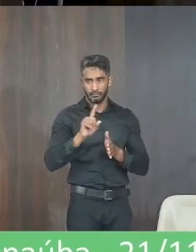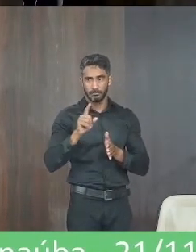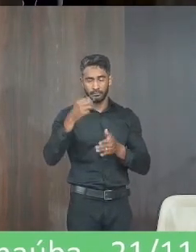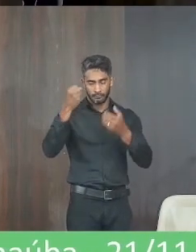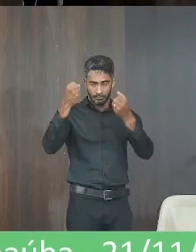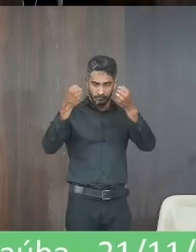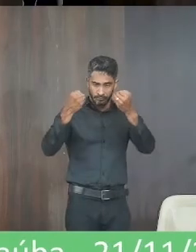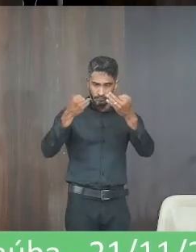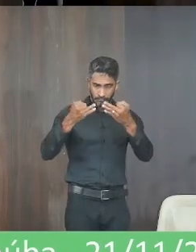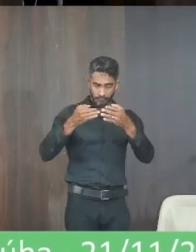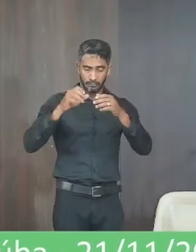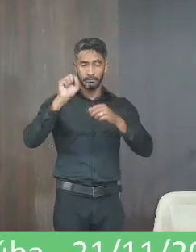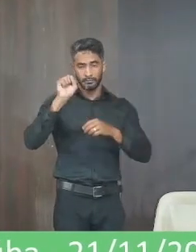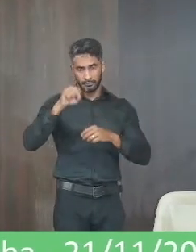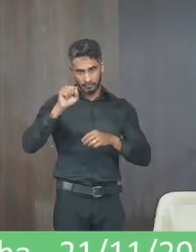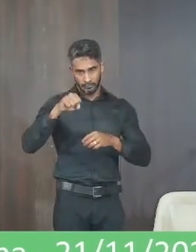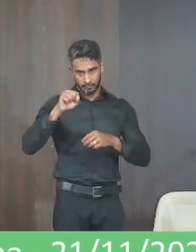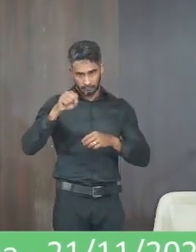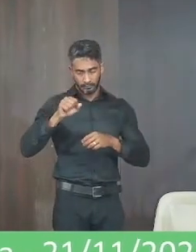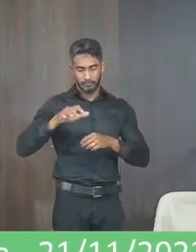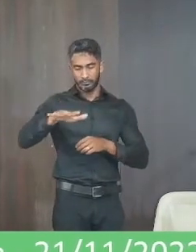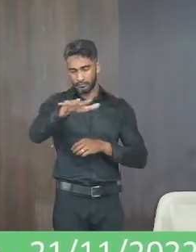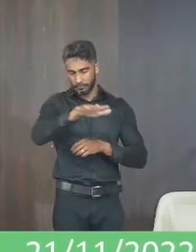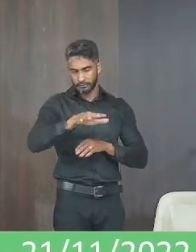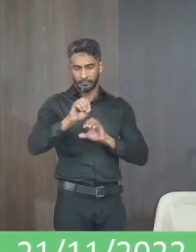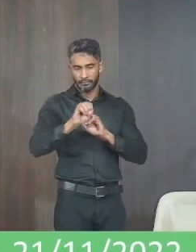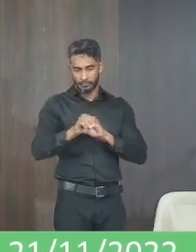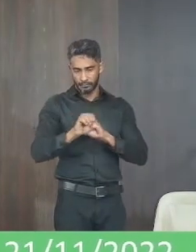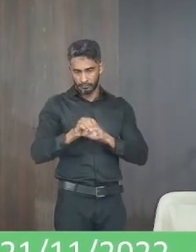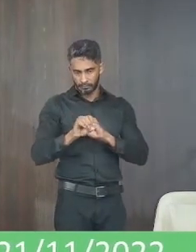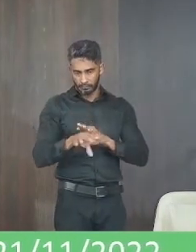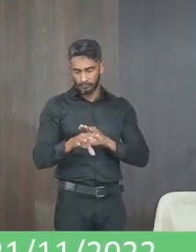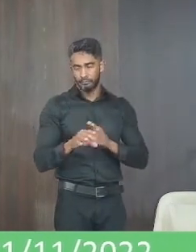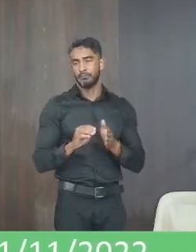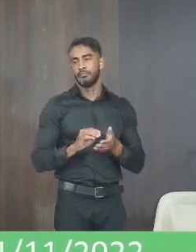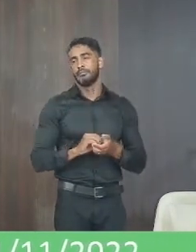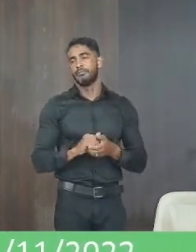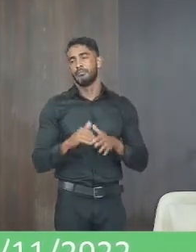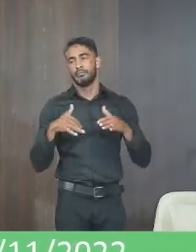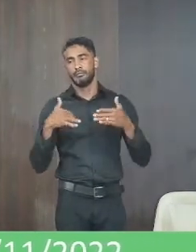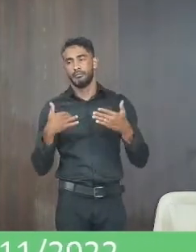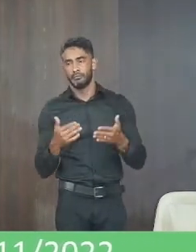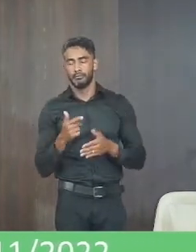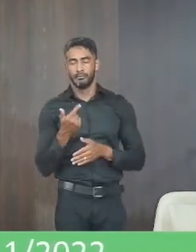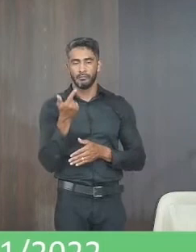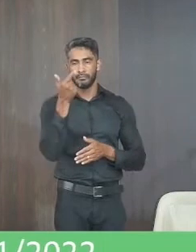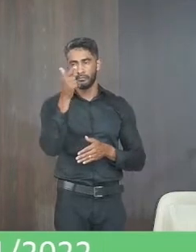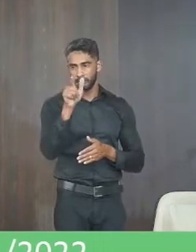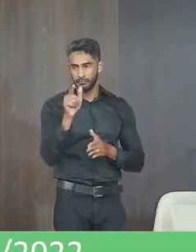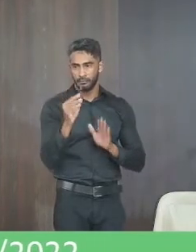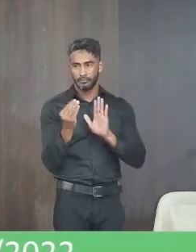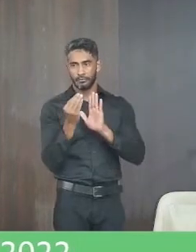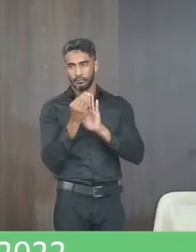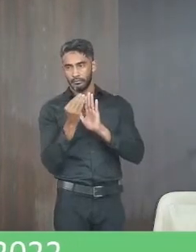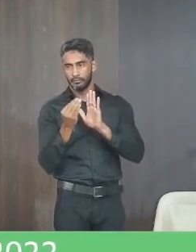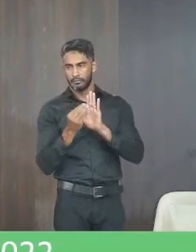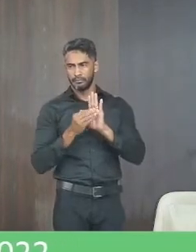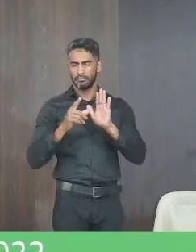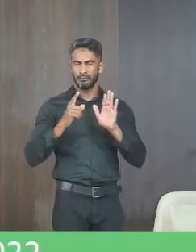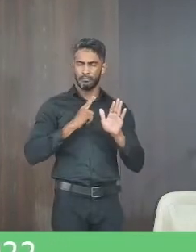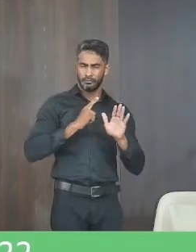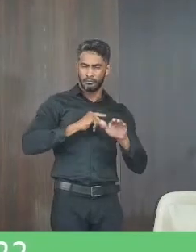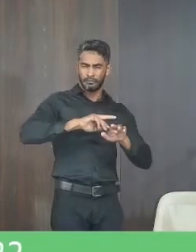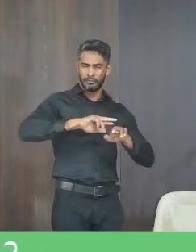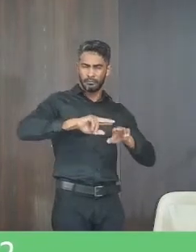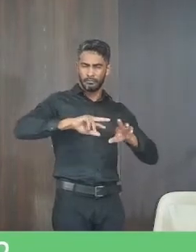ele nos esclareceu que é sim da educação e quanto aos outros itens ali que tem uma série de